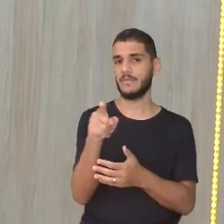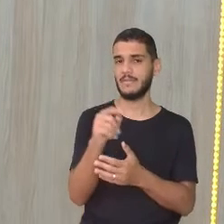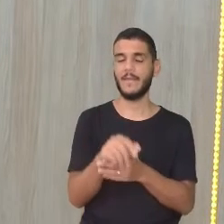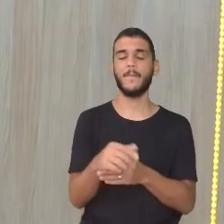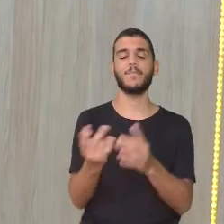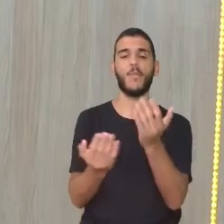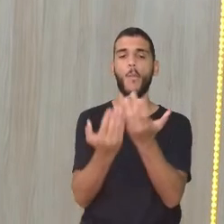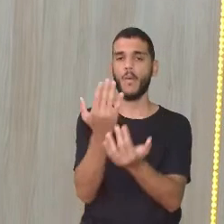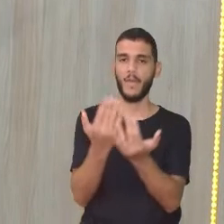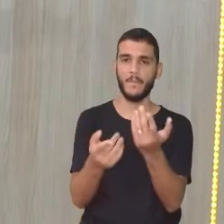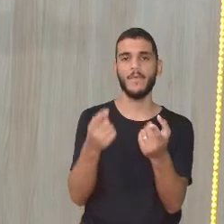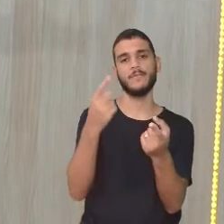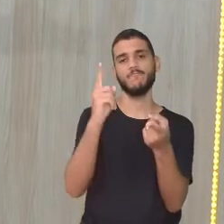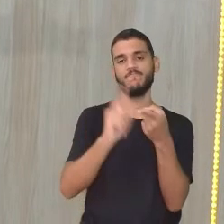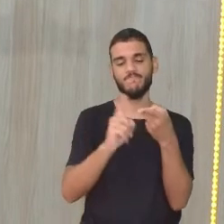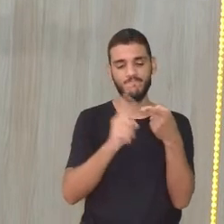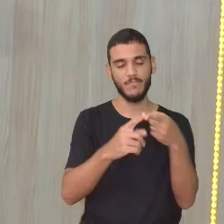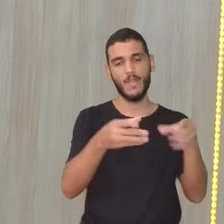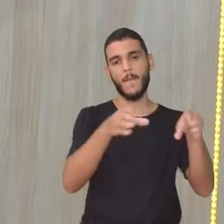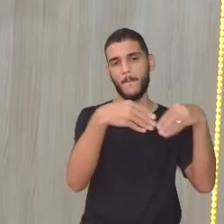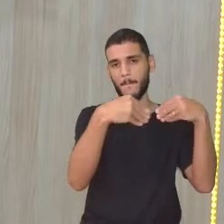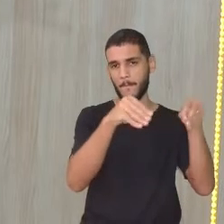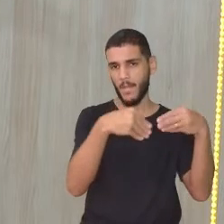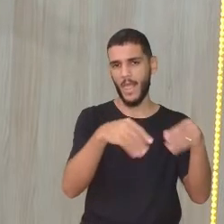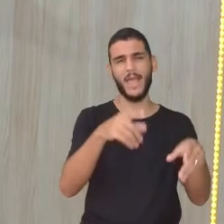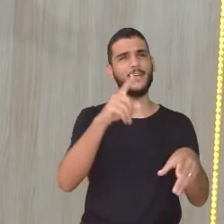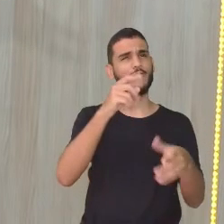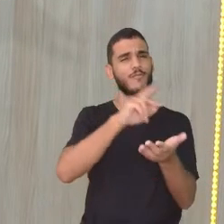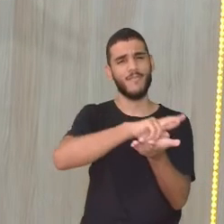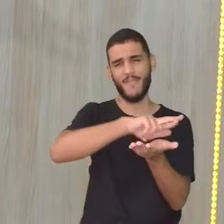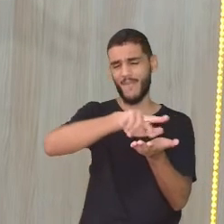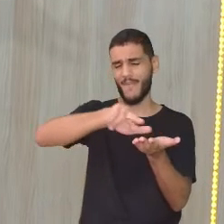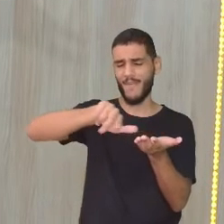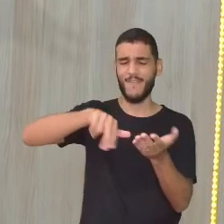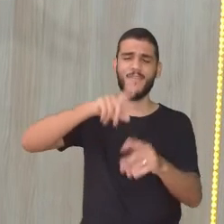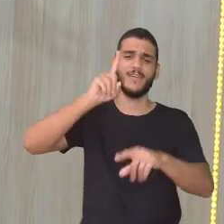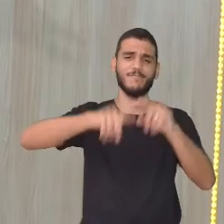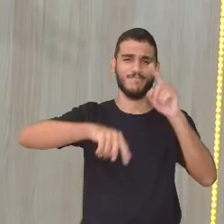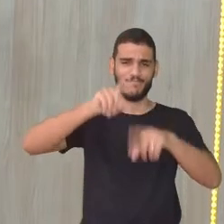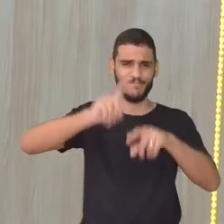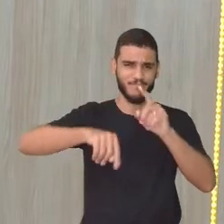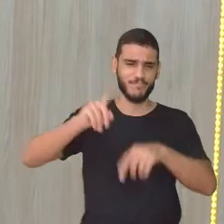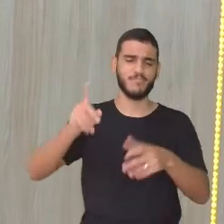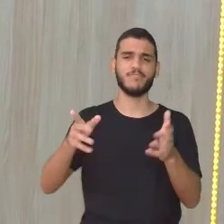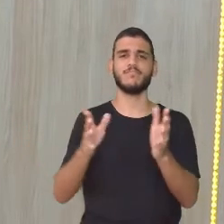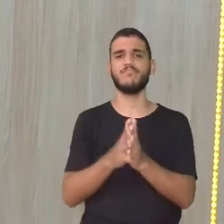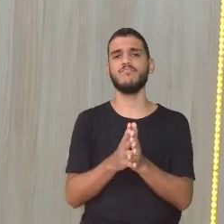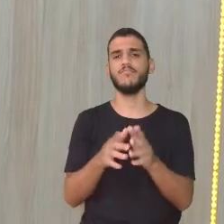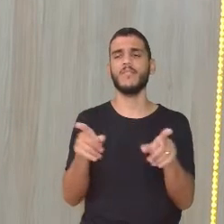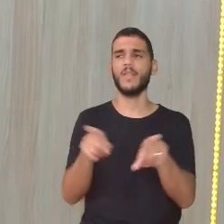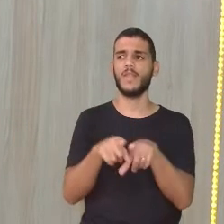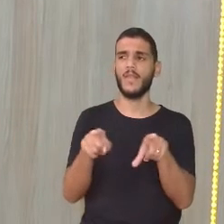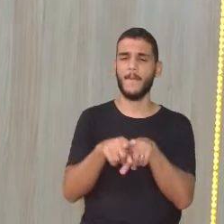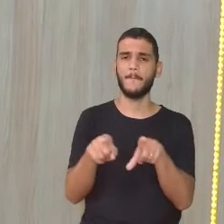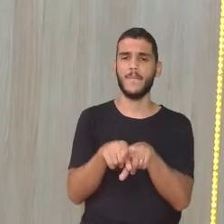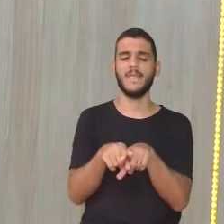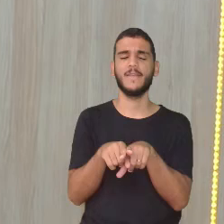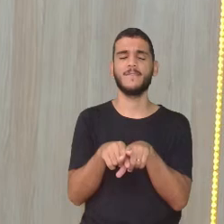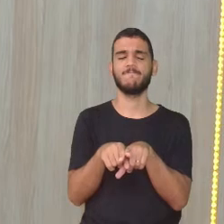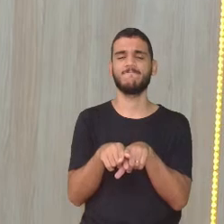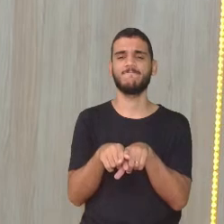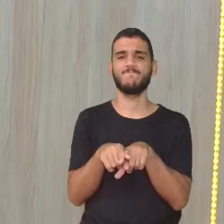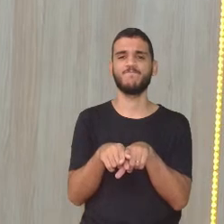outros materiais diversos, né? Que a gente produz todos os dias nos nossos domicílios. E esse, até